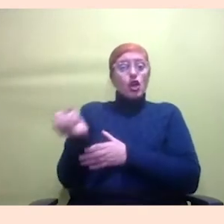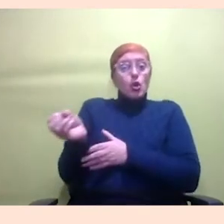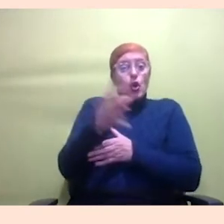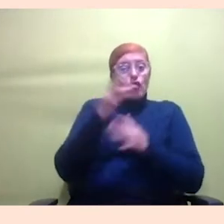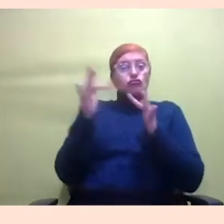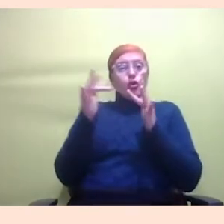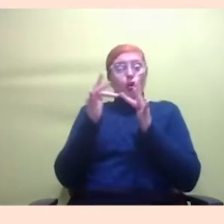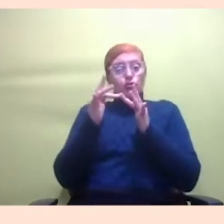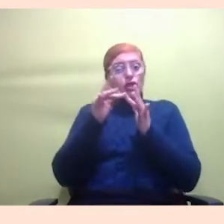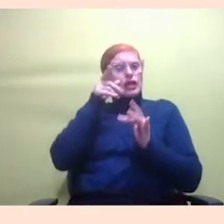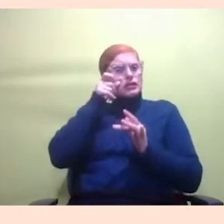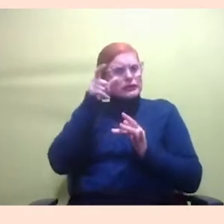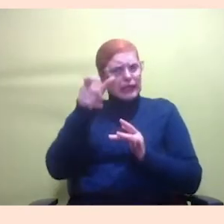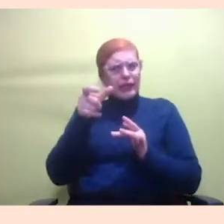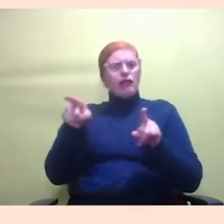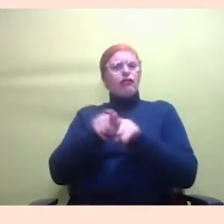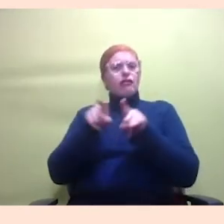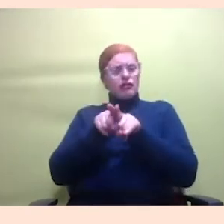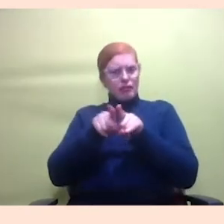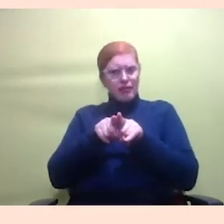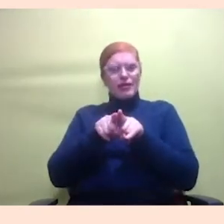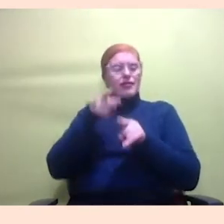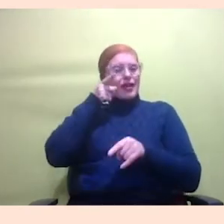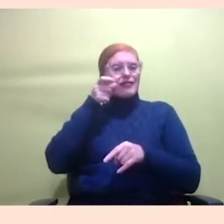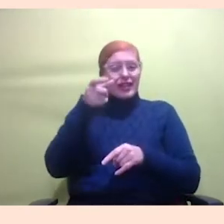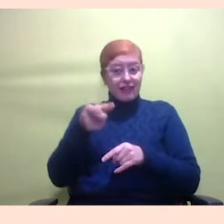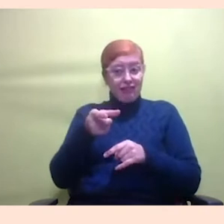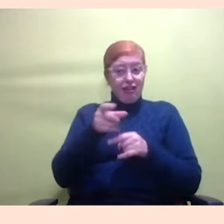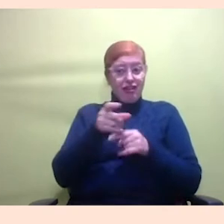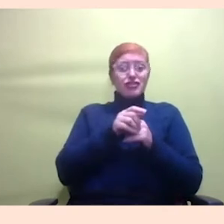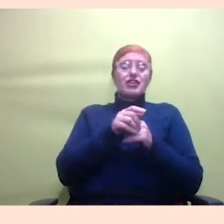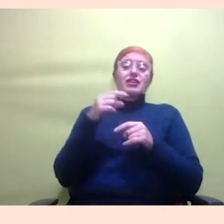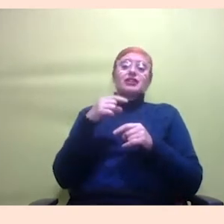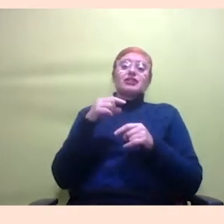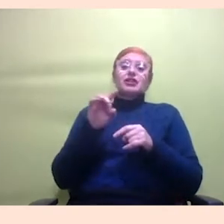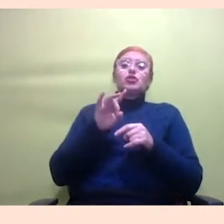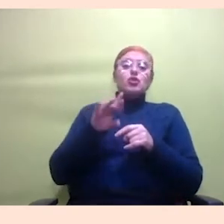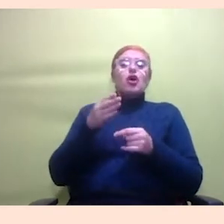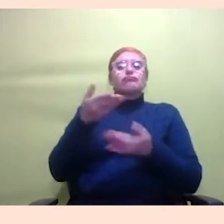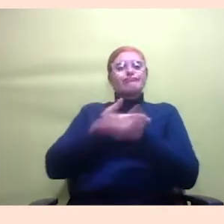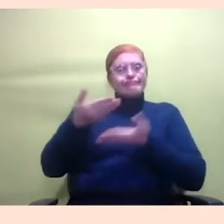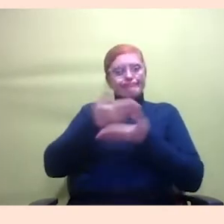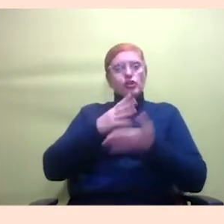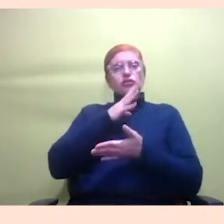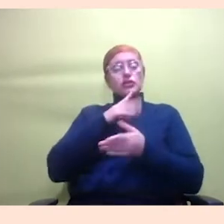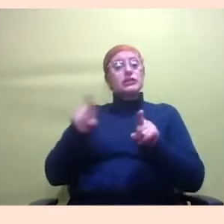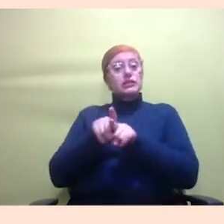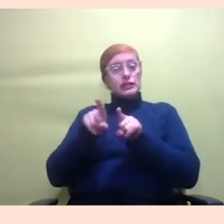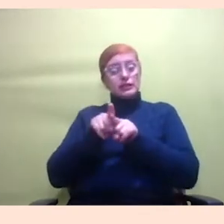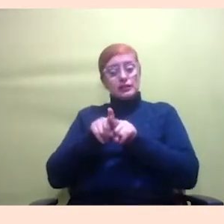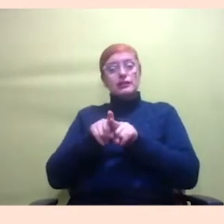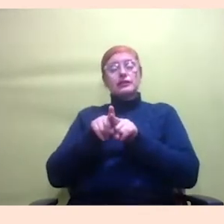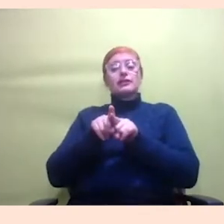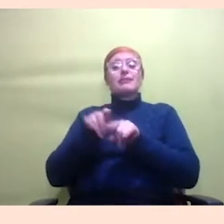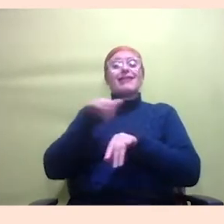entre eles então tipo isso tem sido bem interessante não só com troca de conhecimento mas também com troca de recursos entre